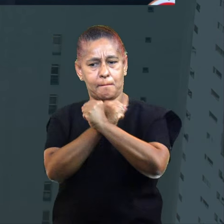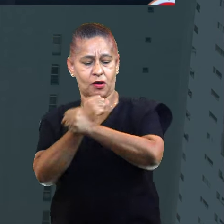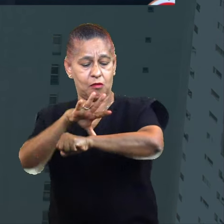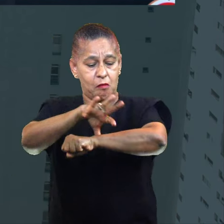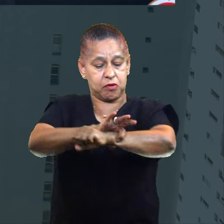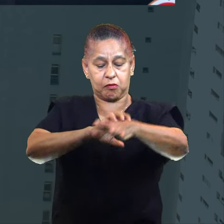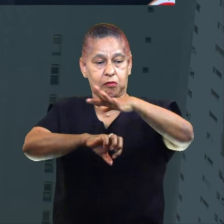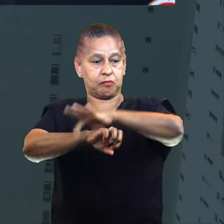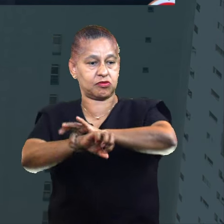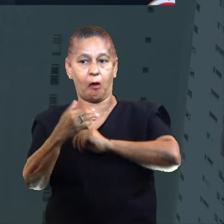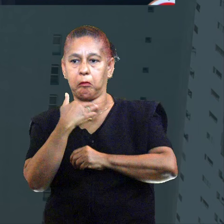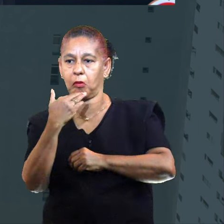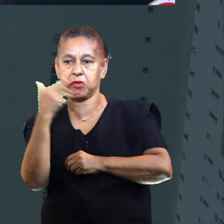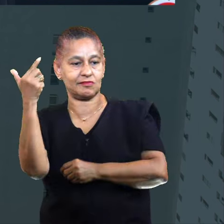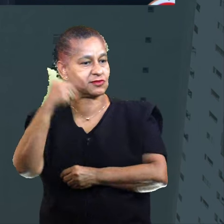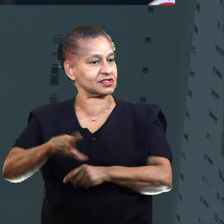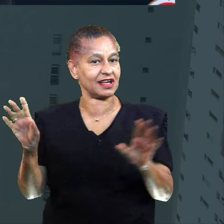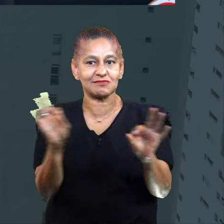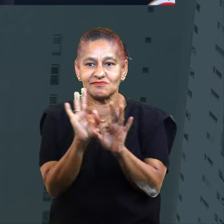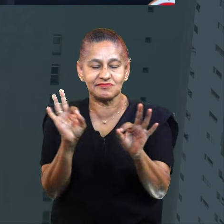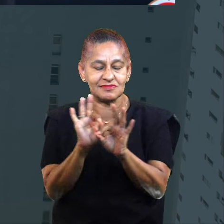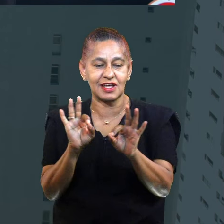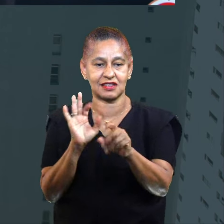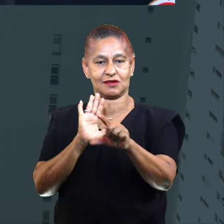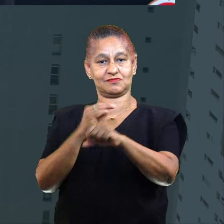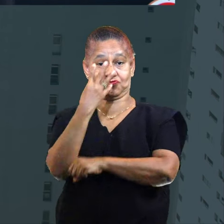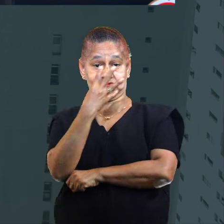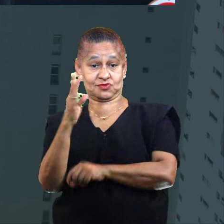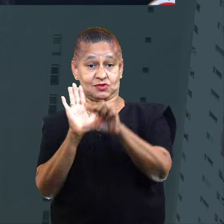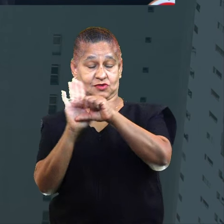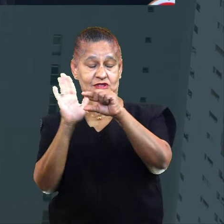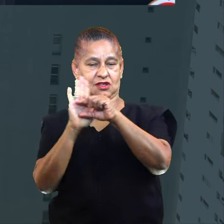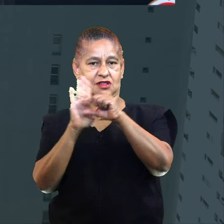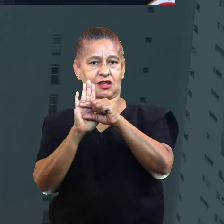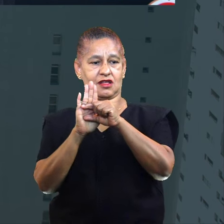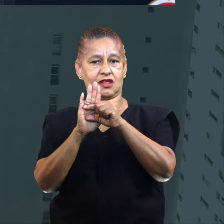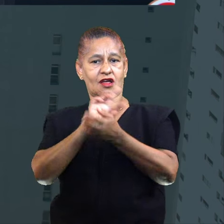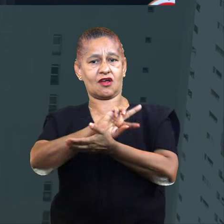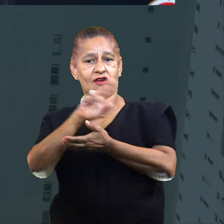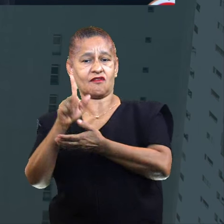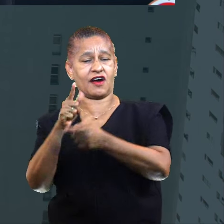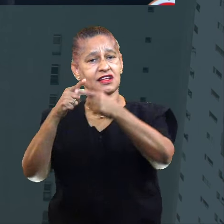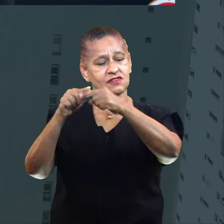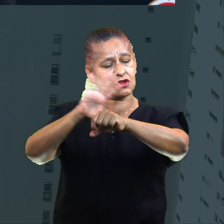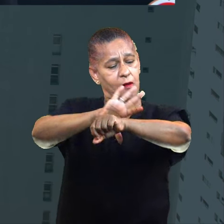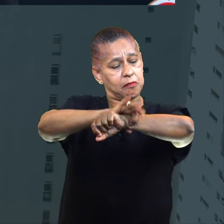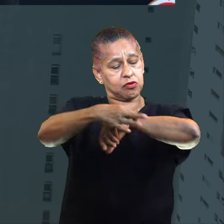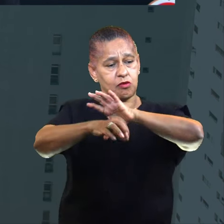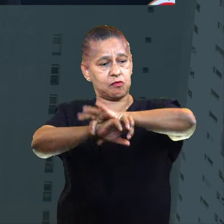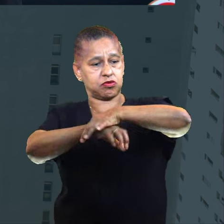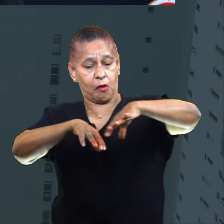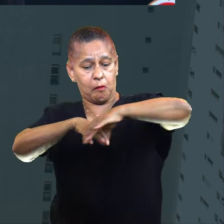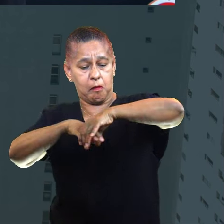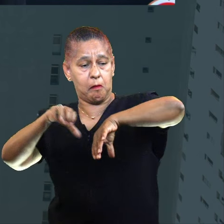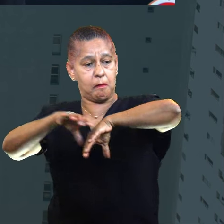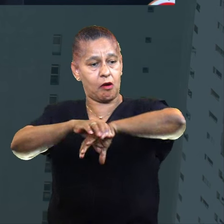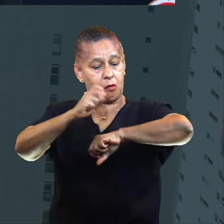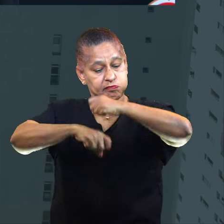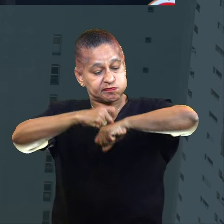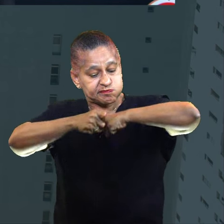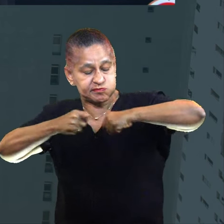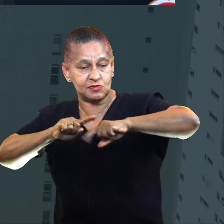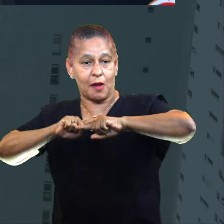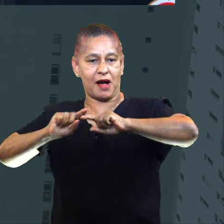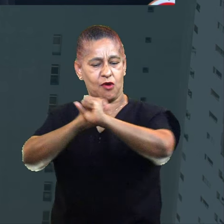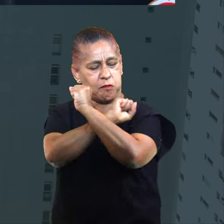correntes. Verso 4, pois muitas vezes lhe havia sido acorrentado pés e mãos, mas